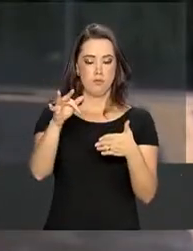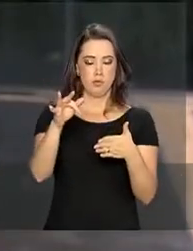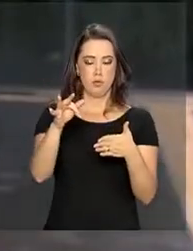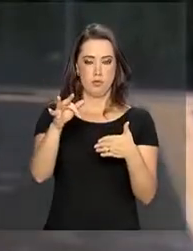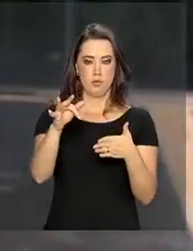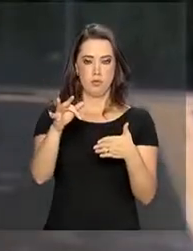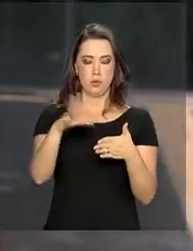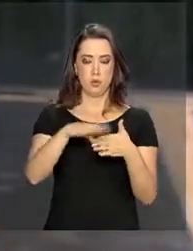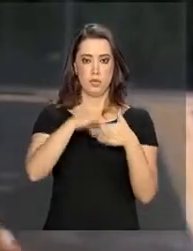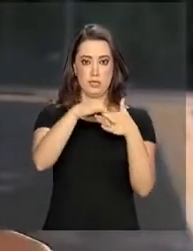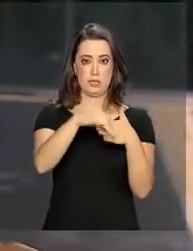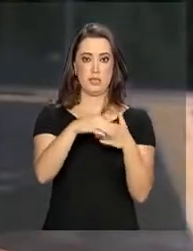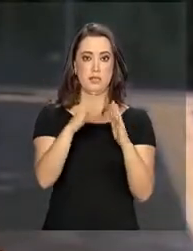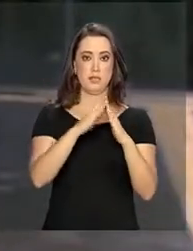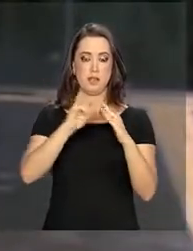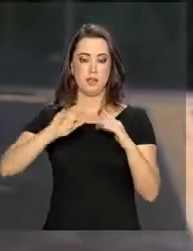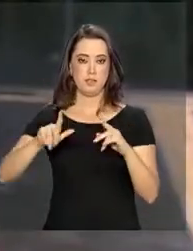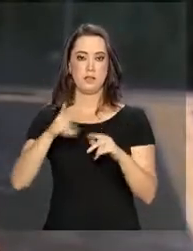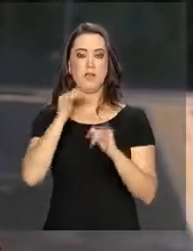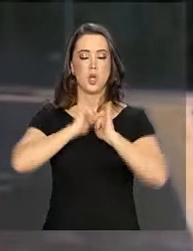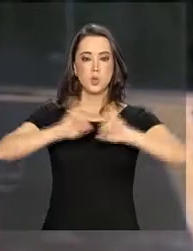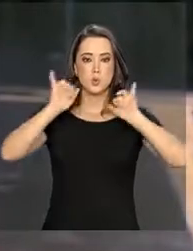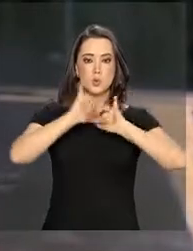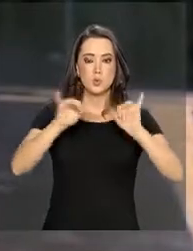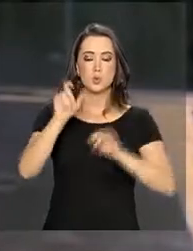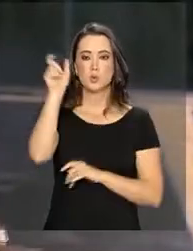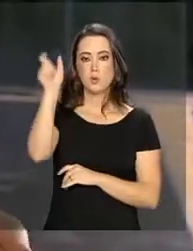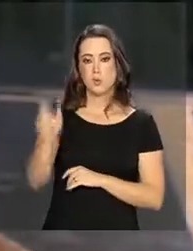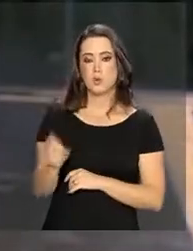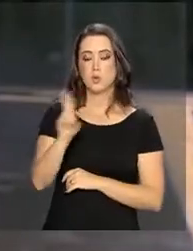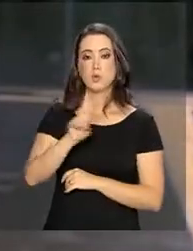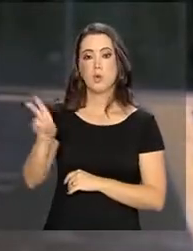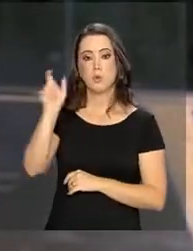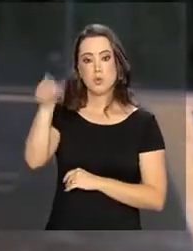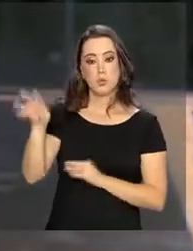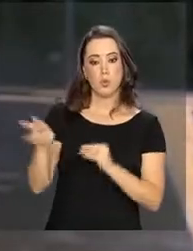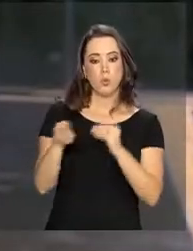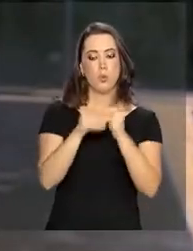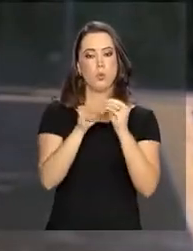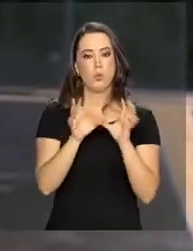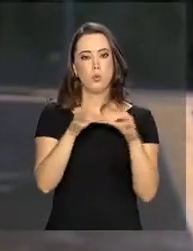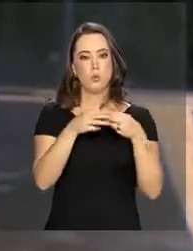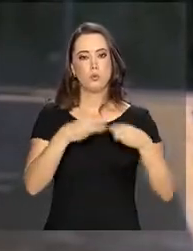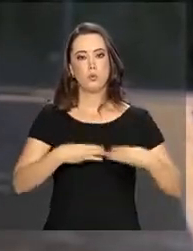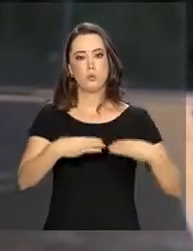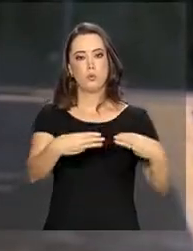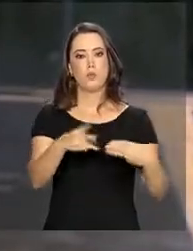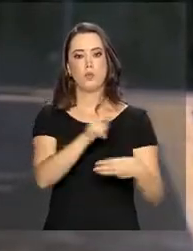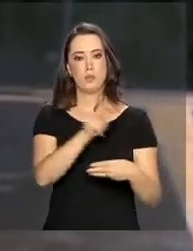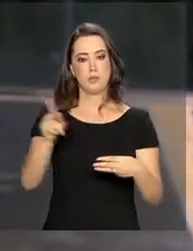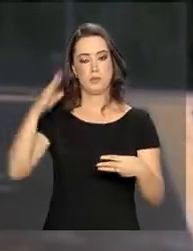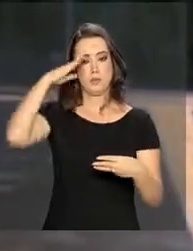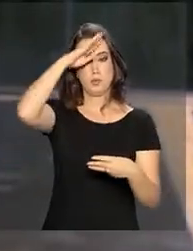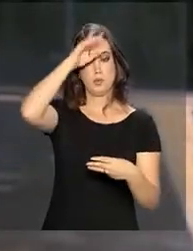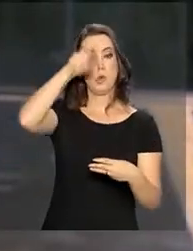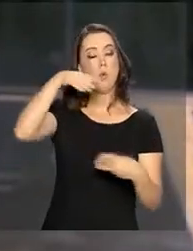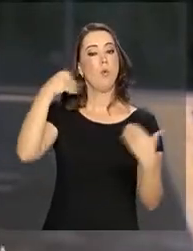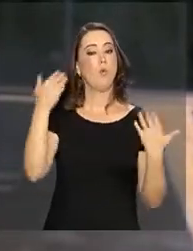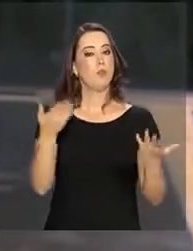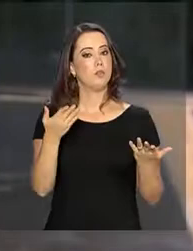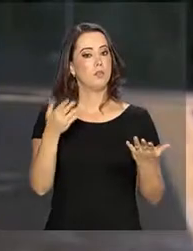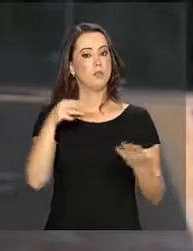Onyx Lorenzoni, acabou de anunciar há cerca de poucos minutos o nome de mais um integrante do ministério do presidente eleito, Jair Bolsonaro.